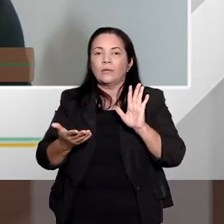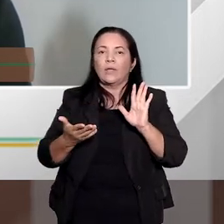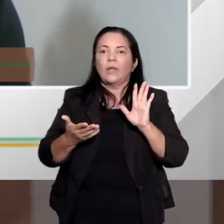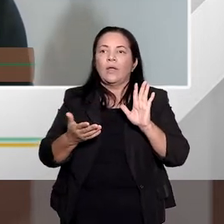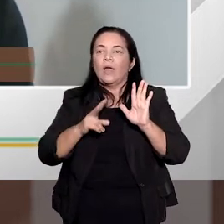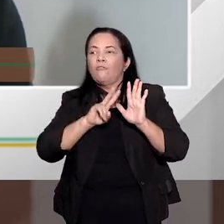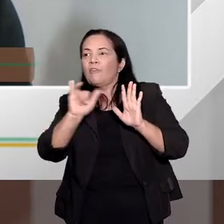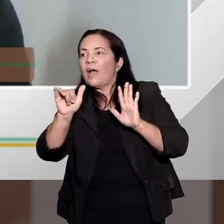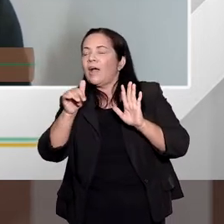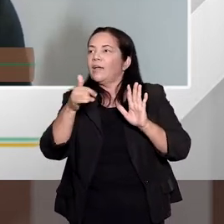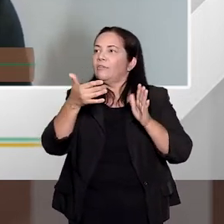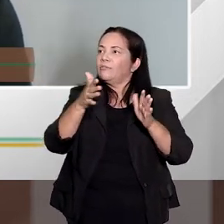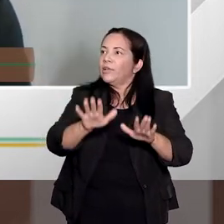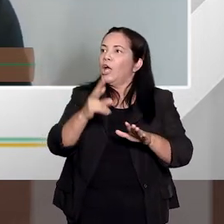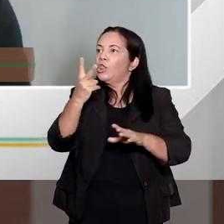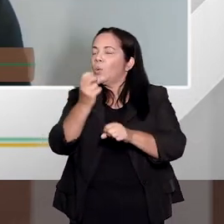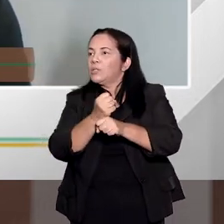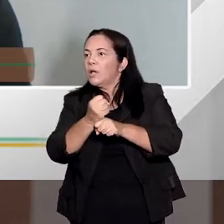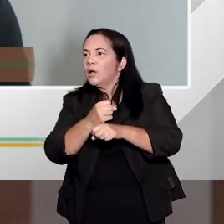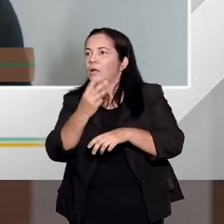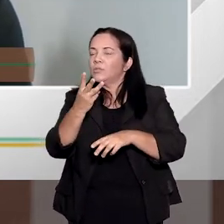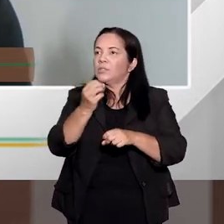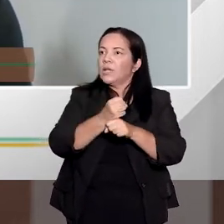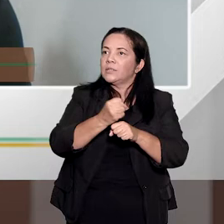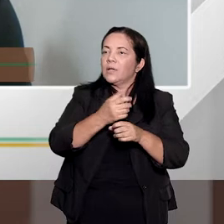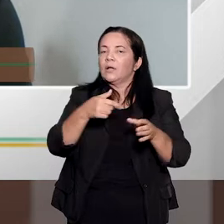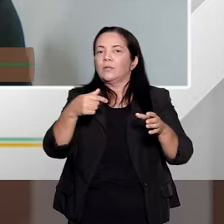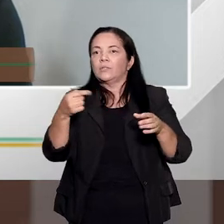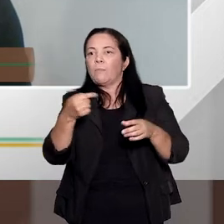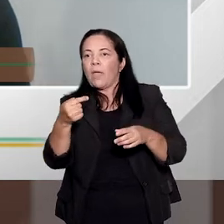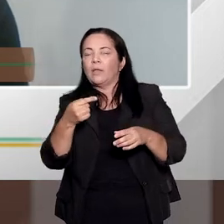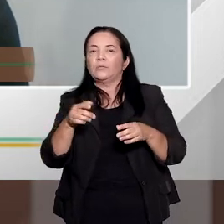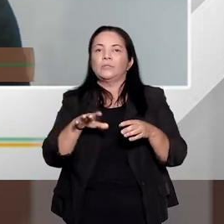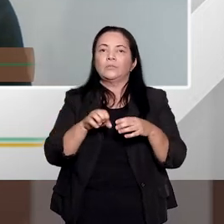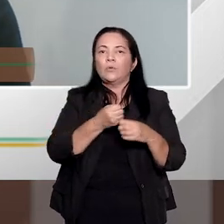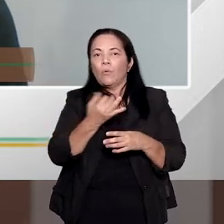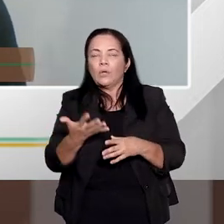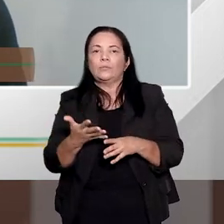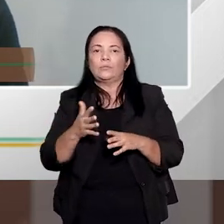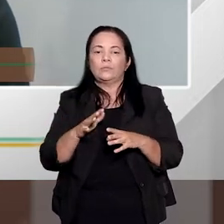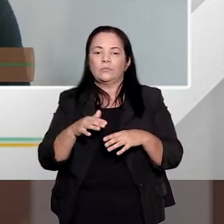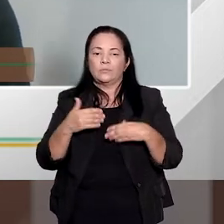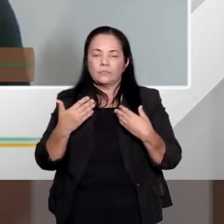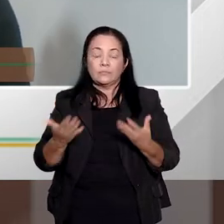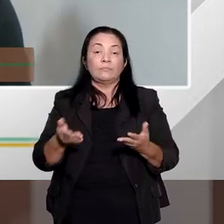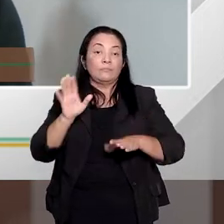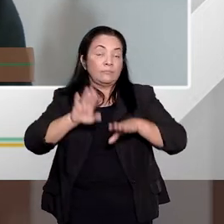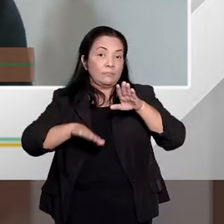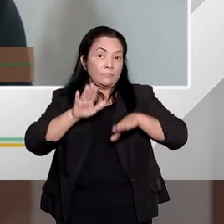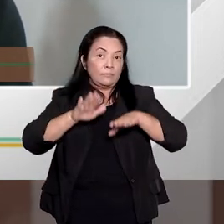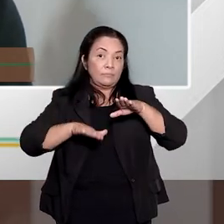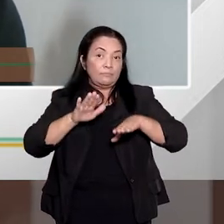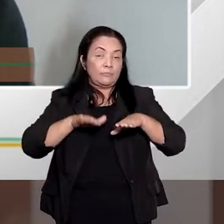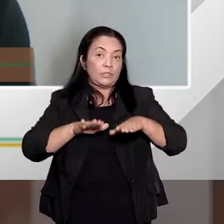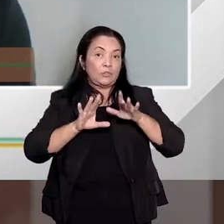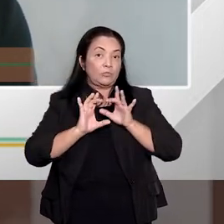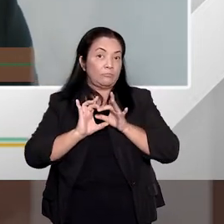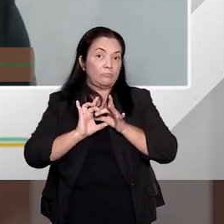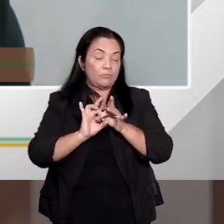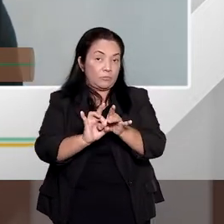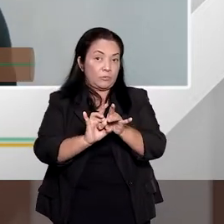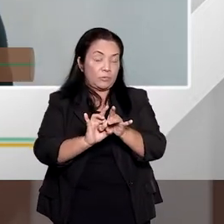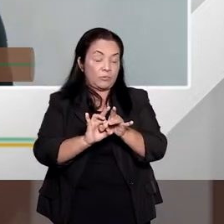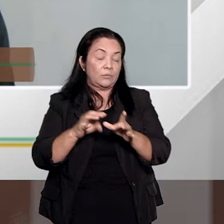dois anos, nos três anos, e vai ficar abaixo do mínimo do roubo, que é quatro. E também, dependendo da situação, pode ficar acima